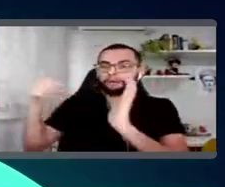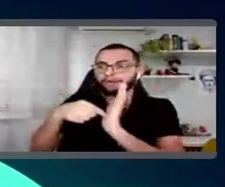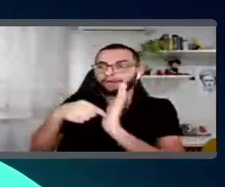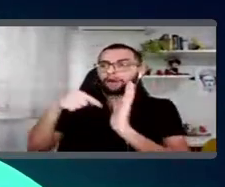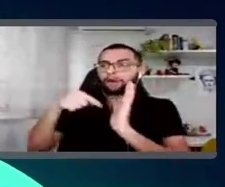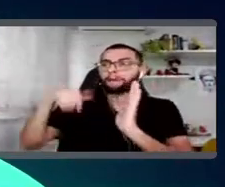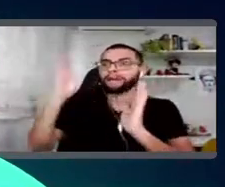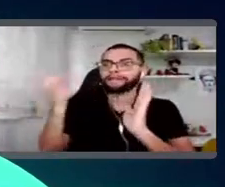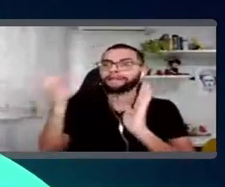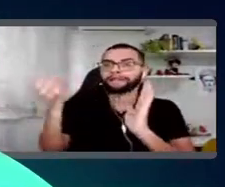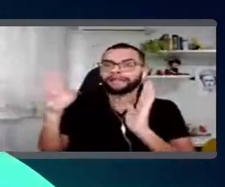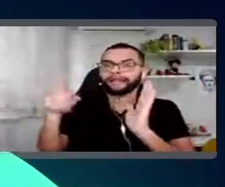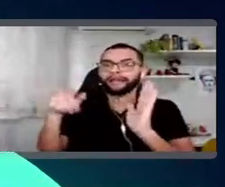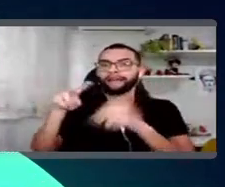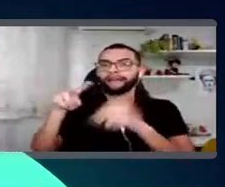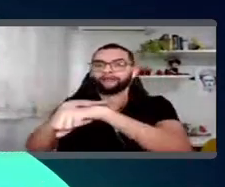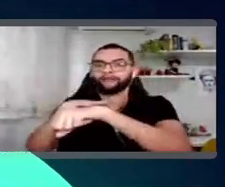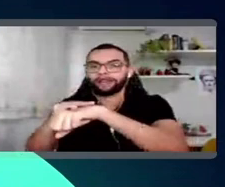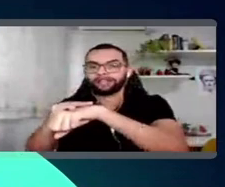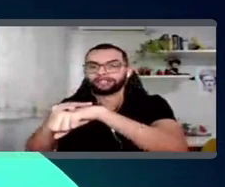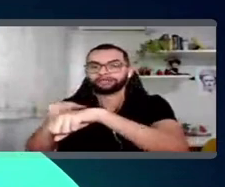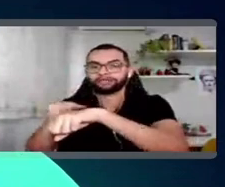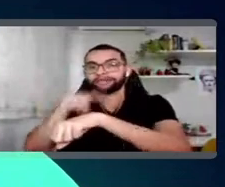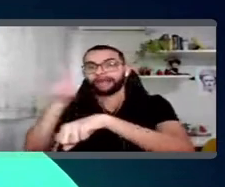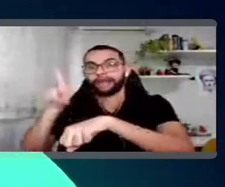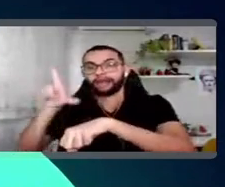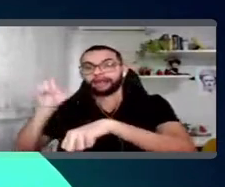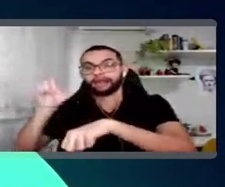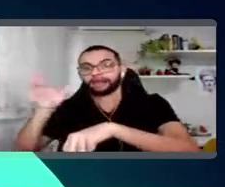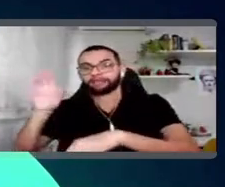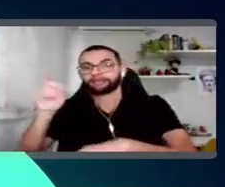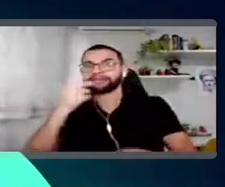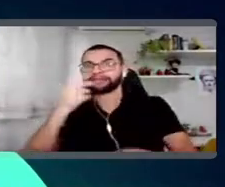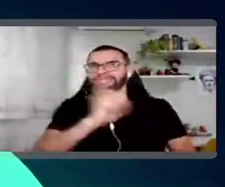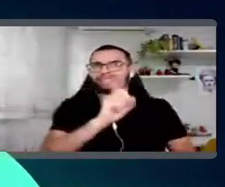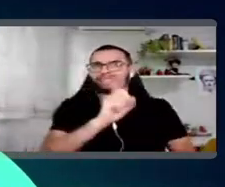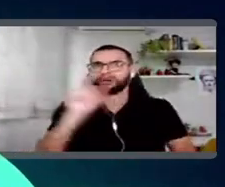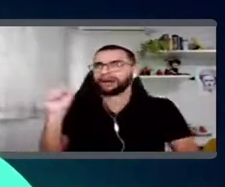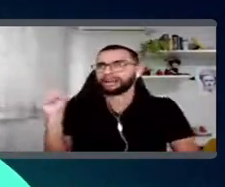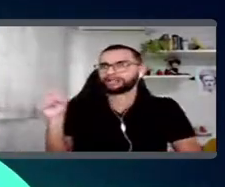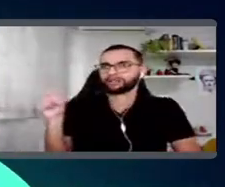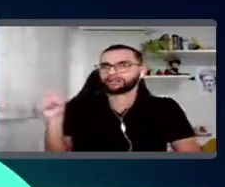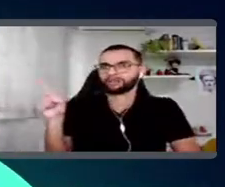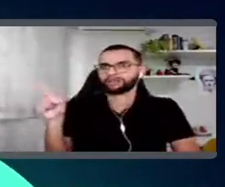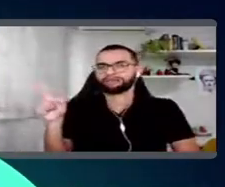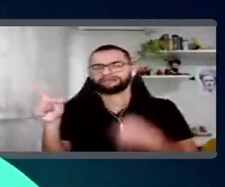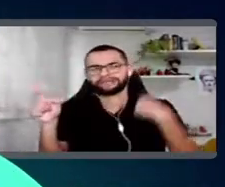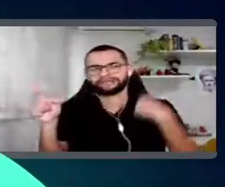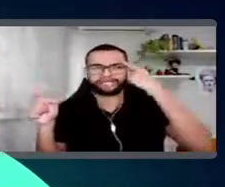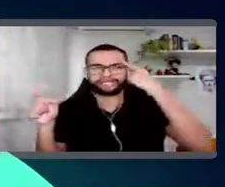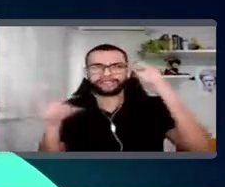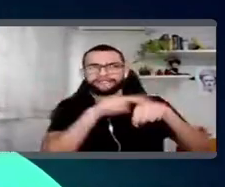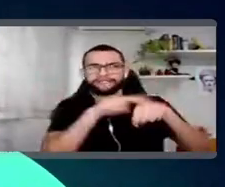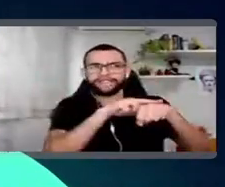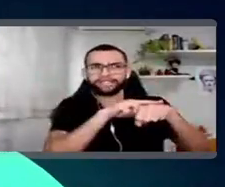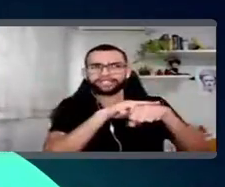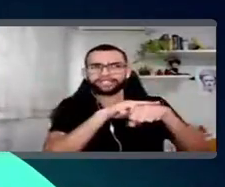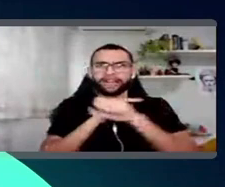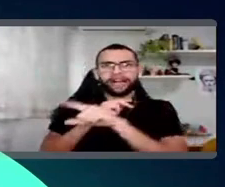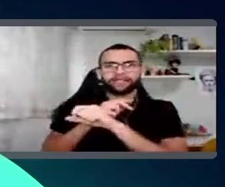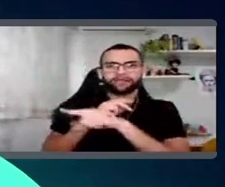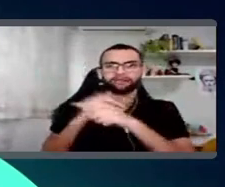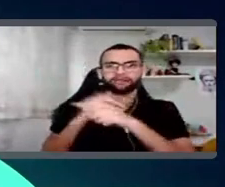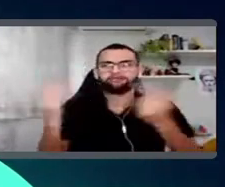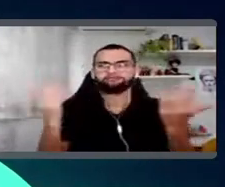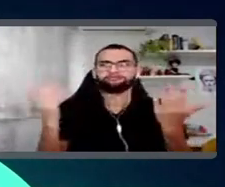Aí, o Leandro vai virar aqui e vai falar, não, não. Na minha opinião, é o azul, né? E aí, a gente vai ficar nessa. Pô, será que é o verde? Será que é o azul?